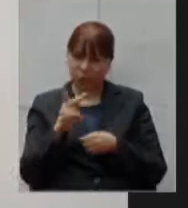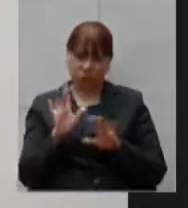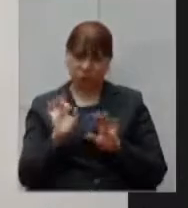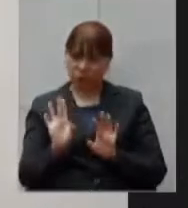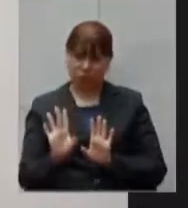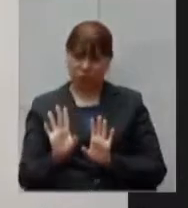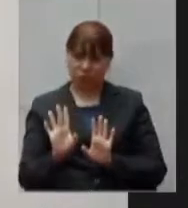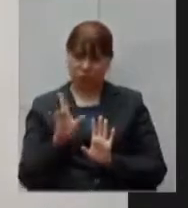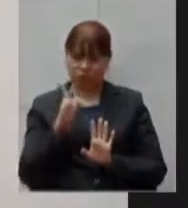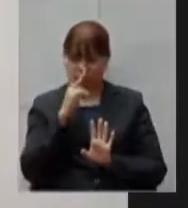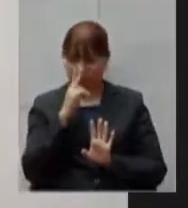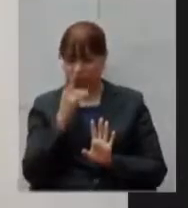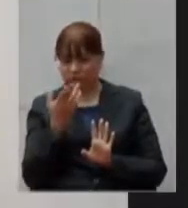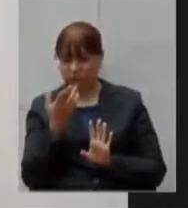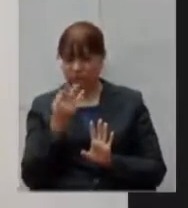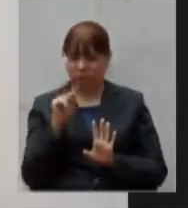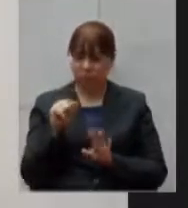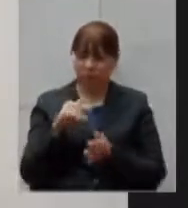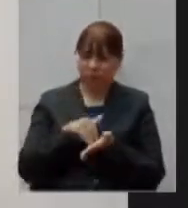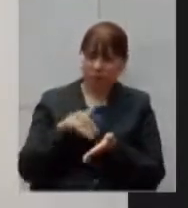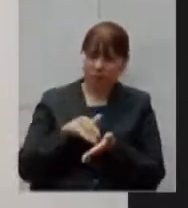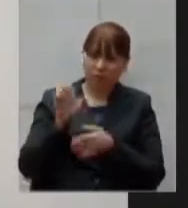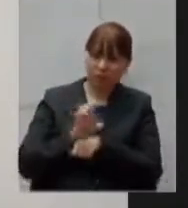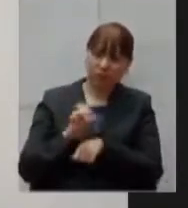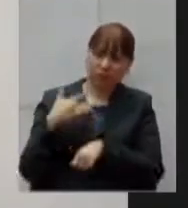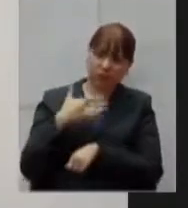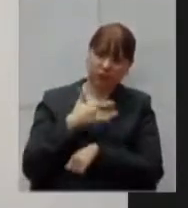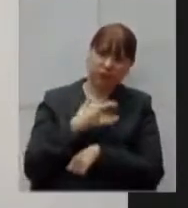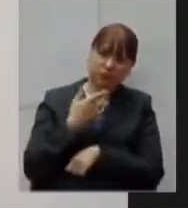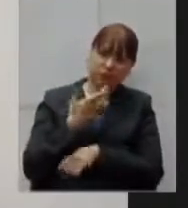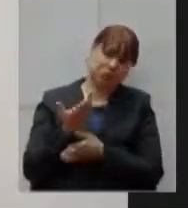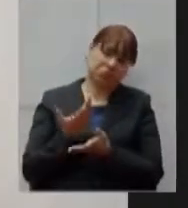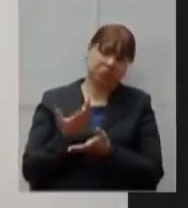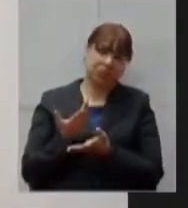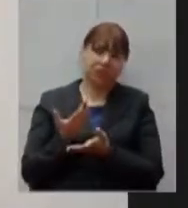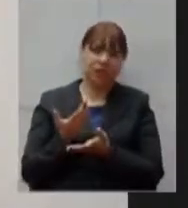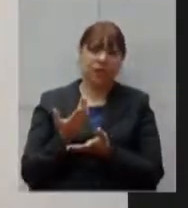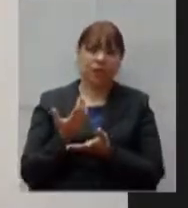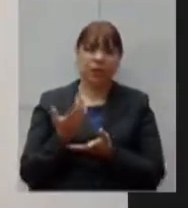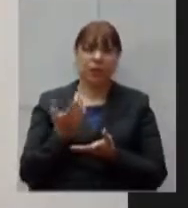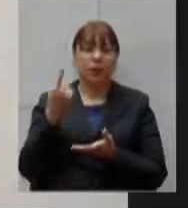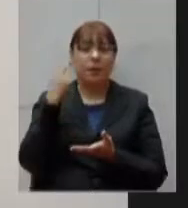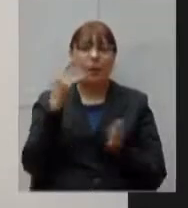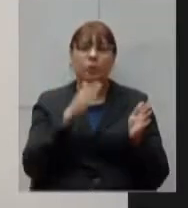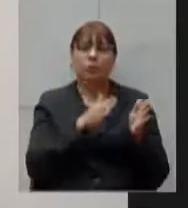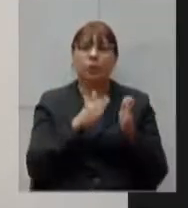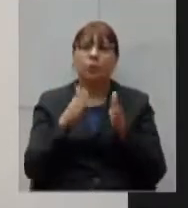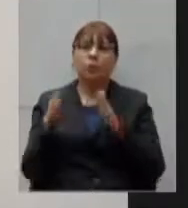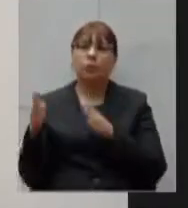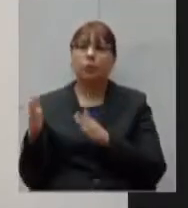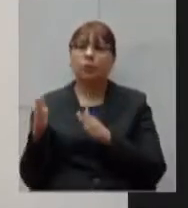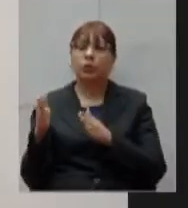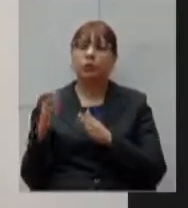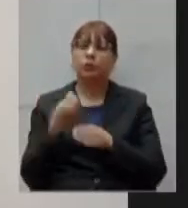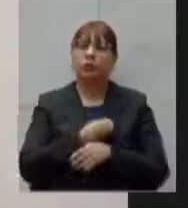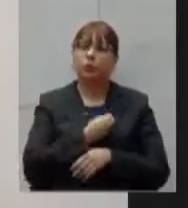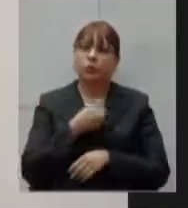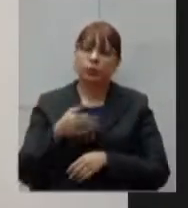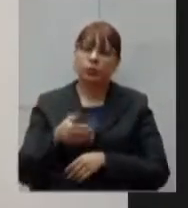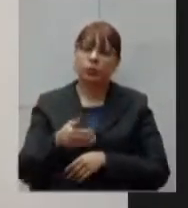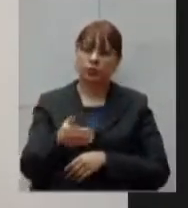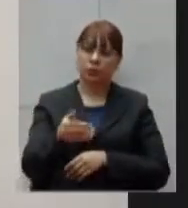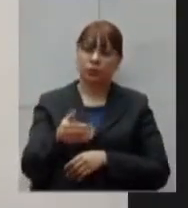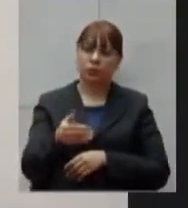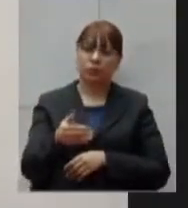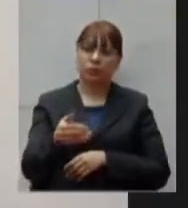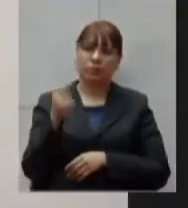posição do secretário de estado de saúde com relação ao processo de funcionamento porque não